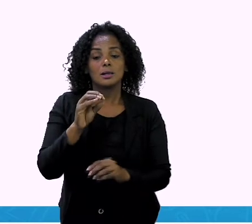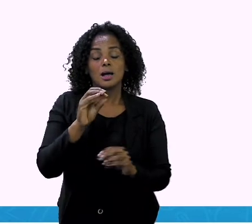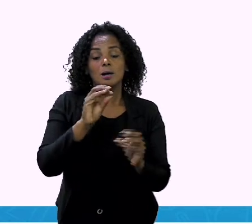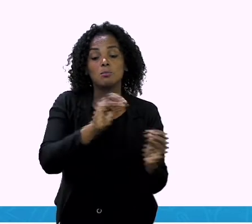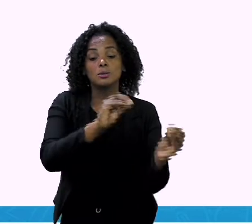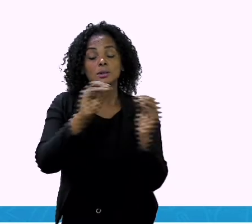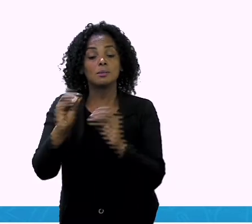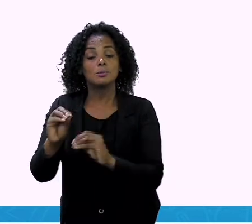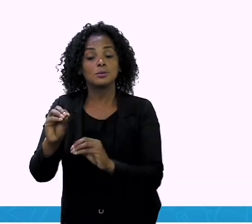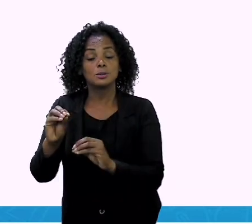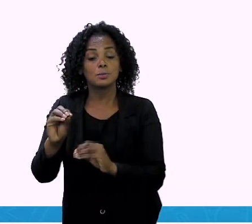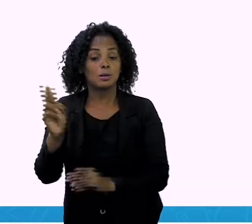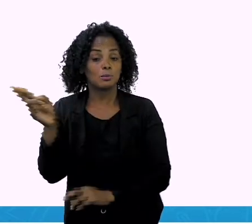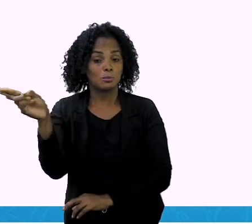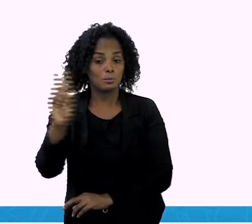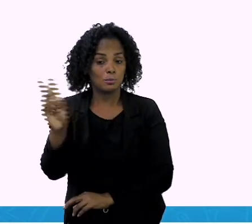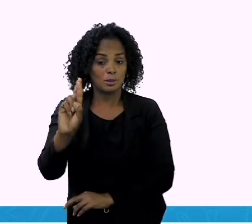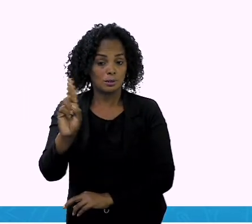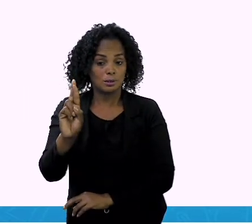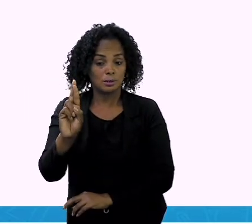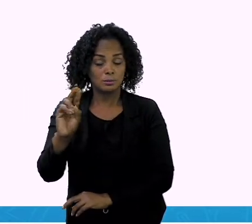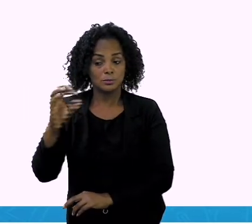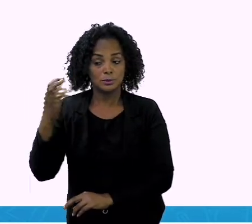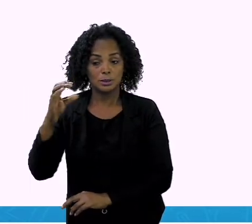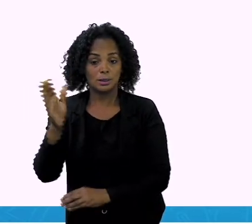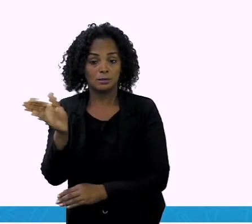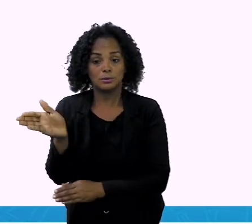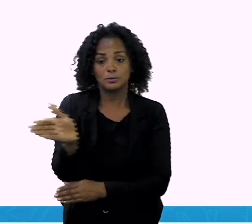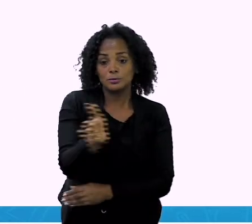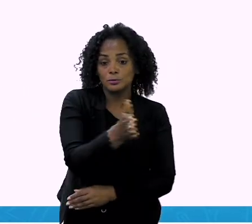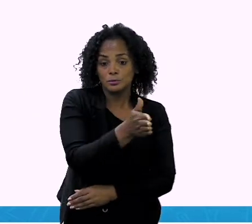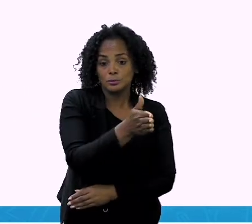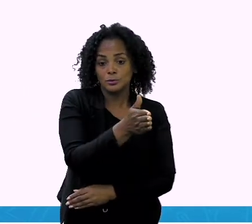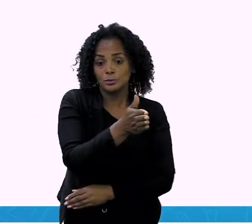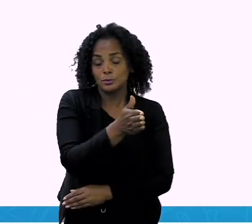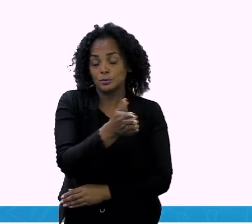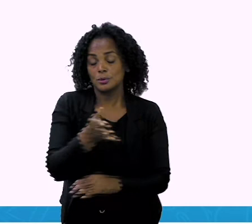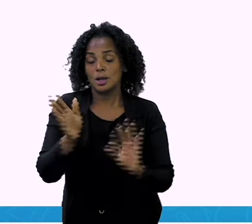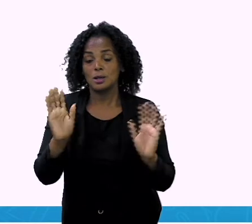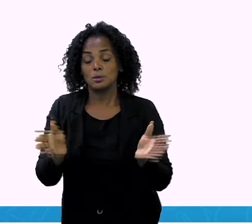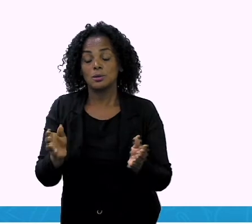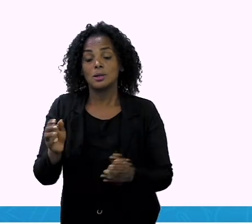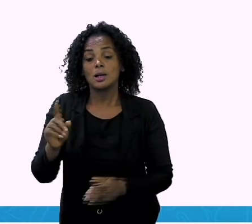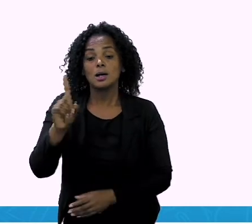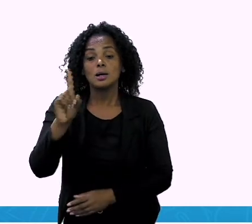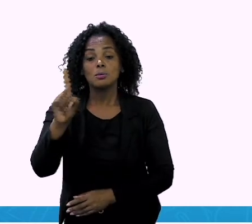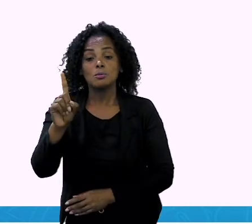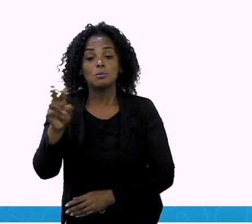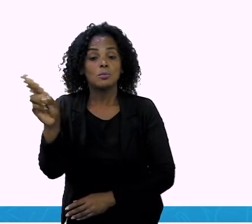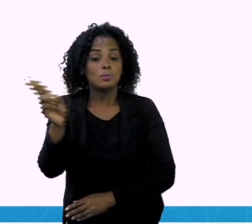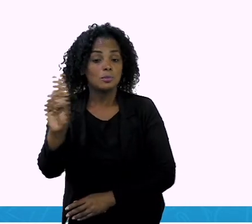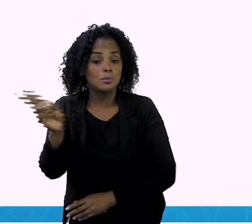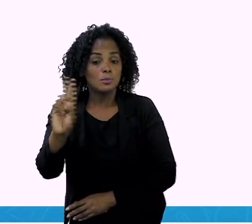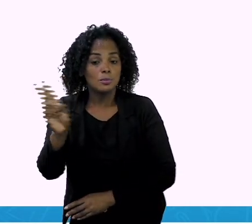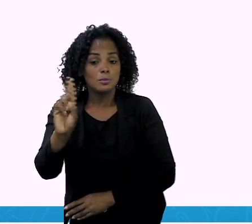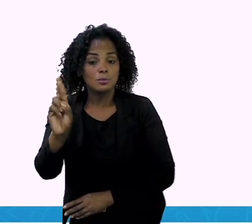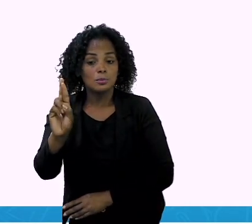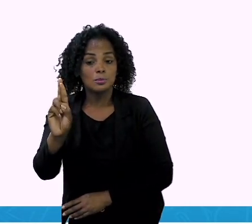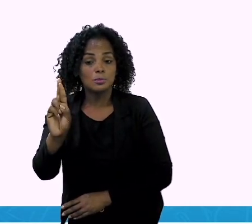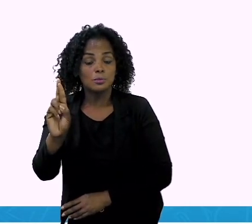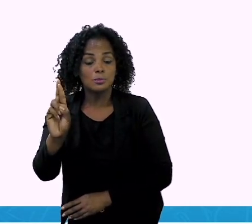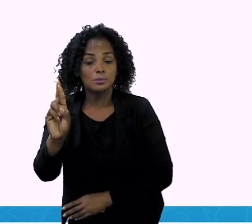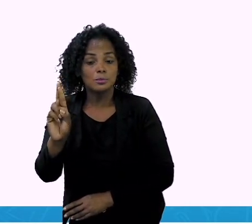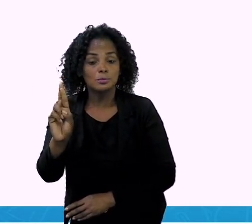para um real. Já tem um real, dois reais, não é assim? Após a vírgula é o